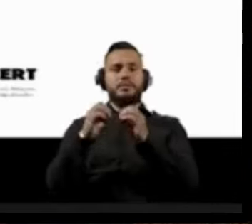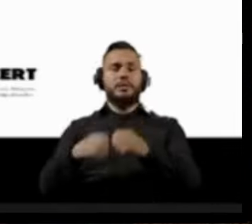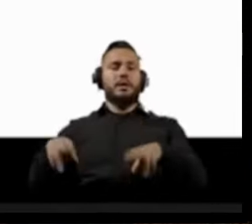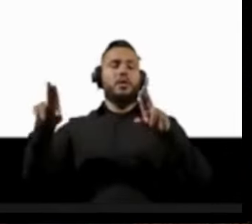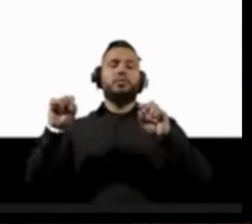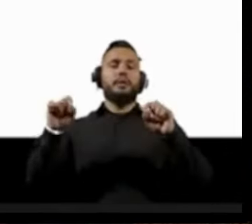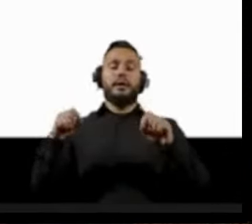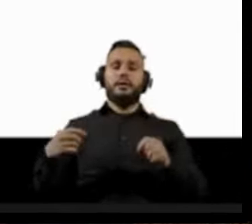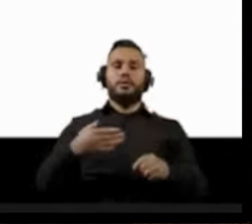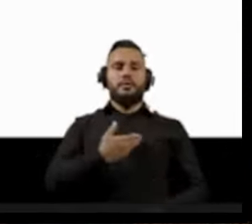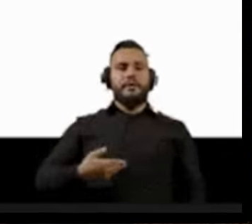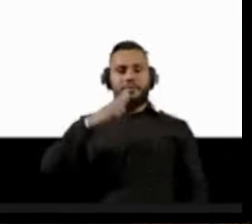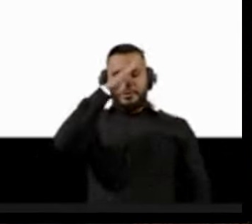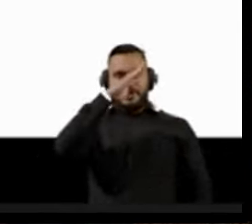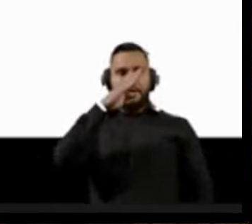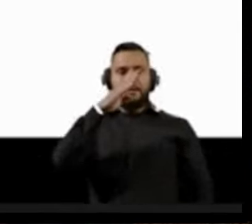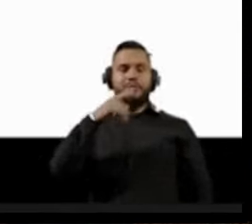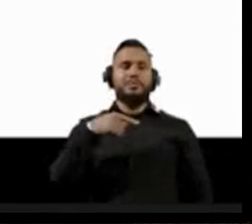violar direitos humanos.